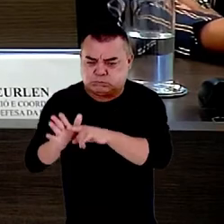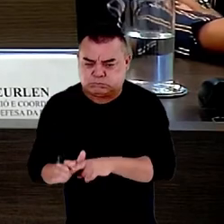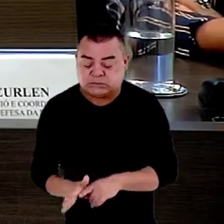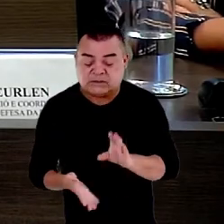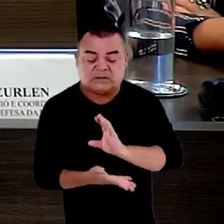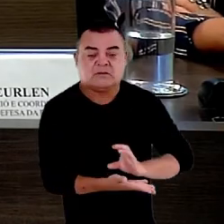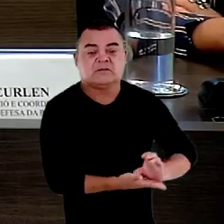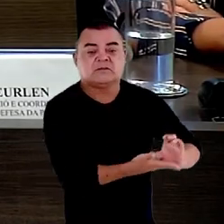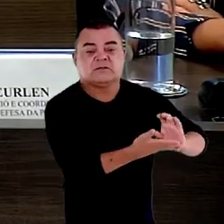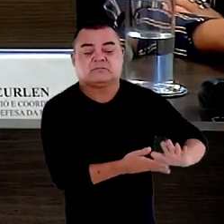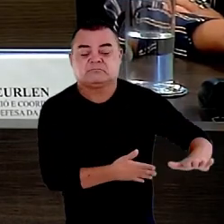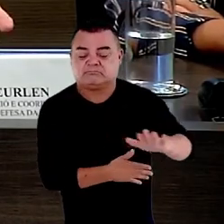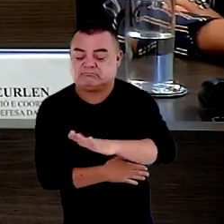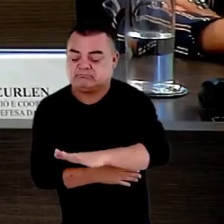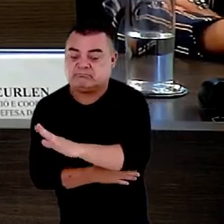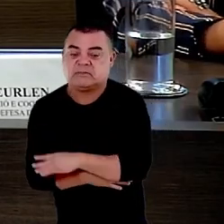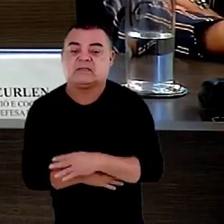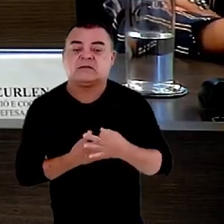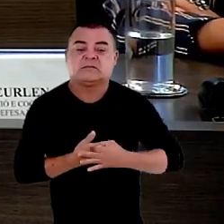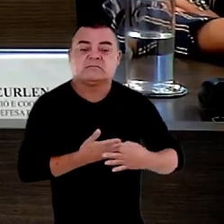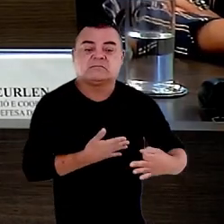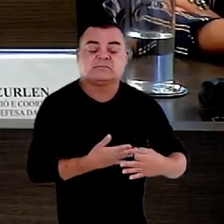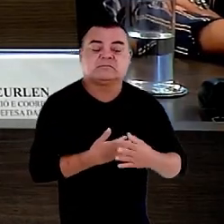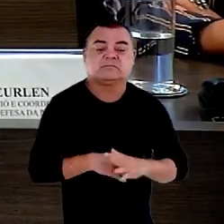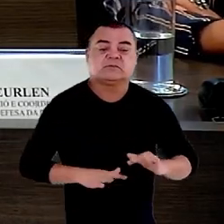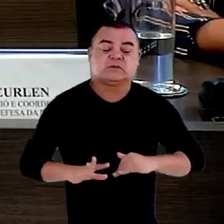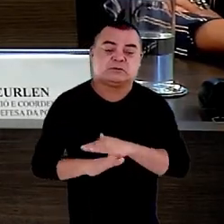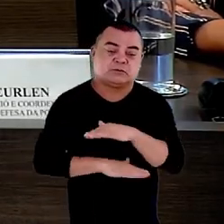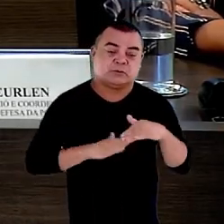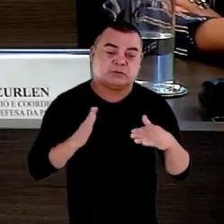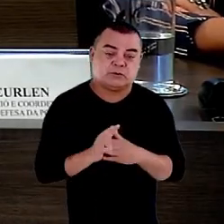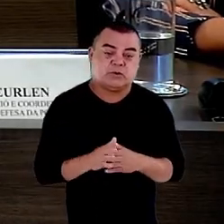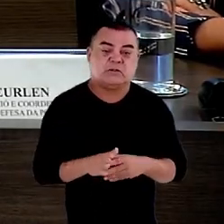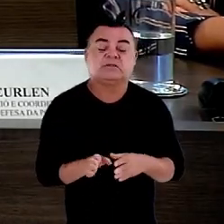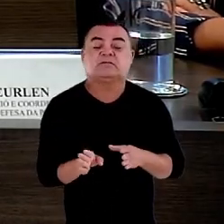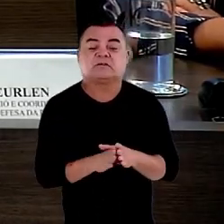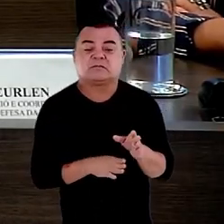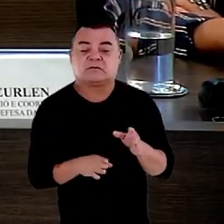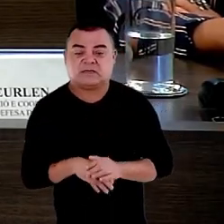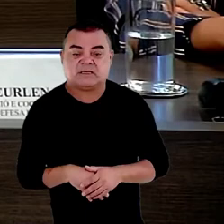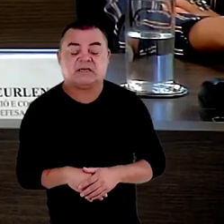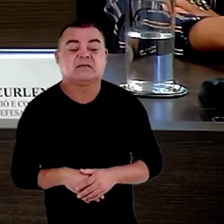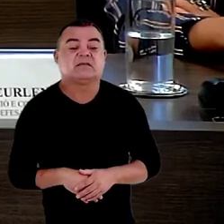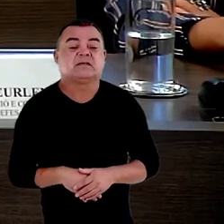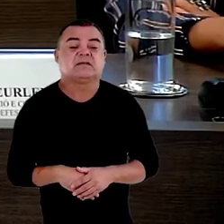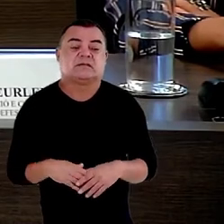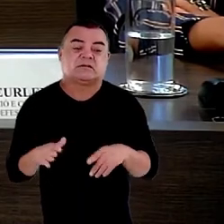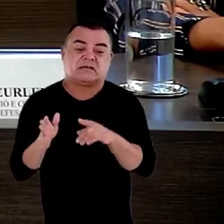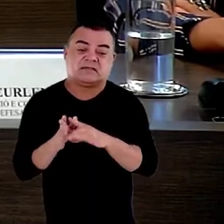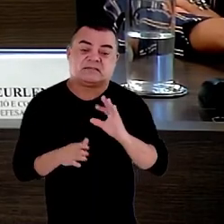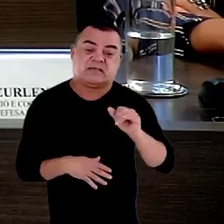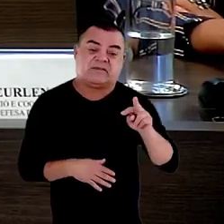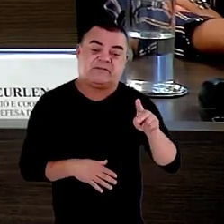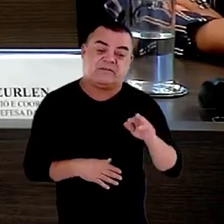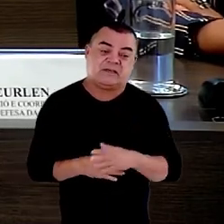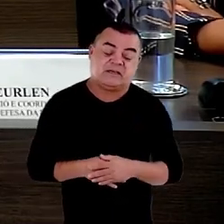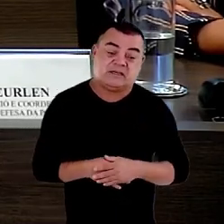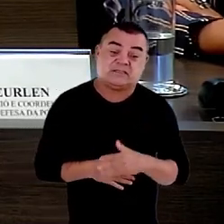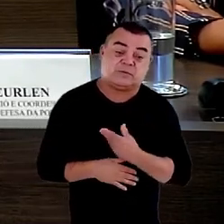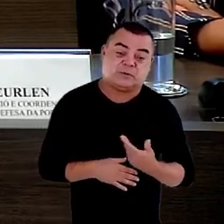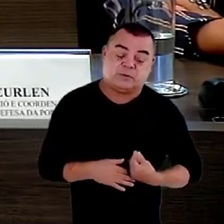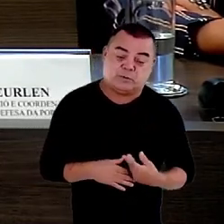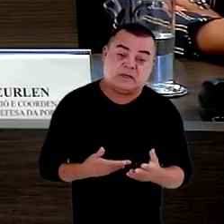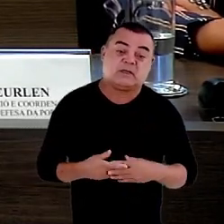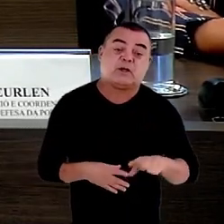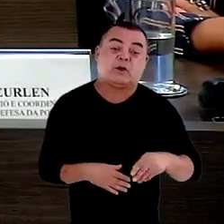por sugestão da Corrigidoria Nacional de todas as recomendações inquéritos civis taxas ações civis públicas que foram movidas